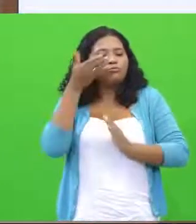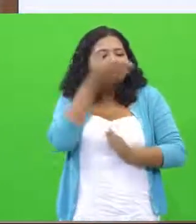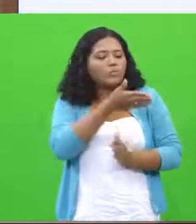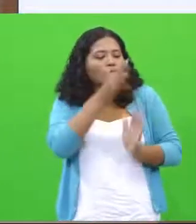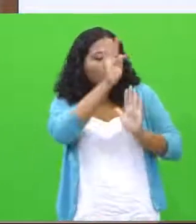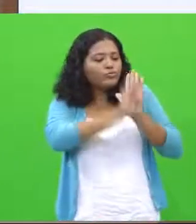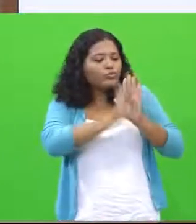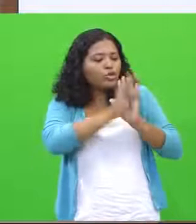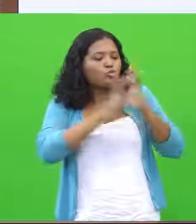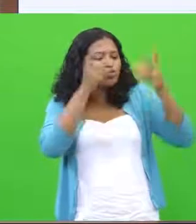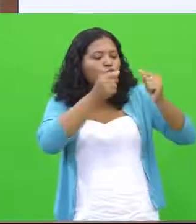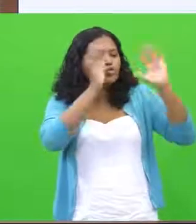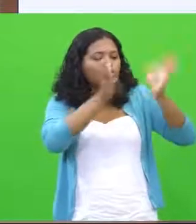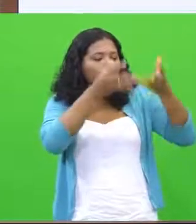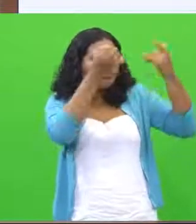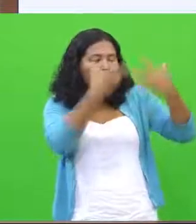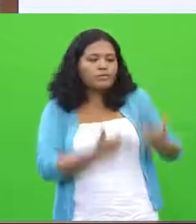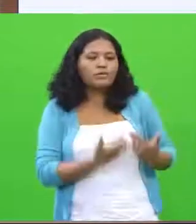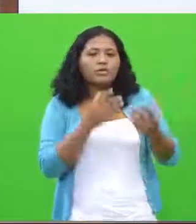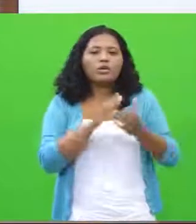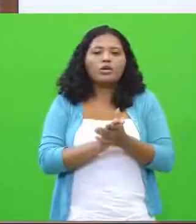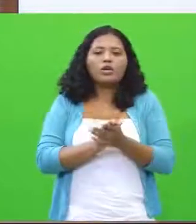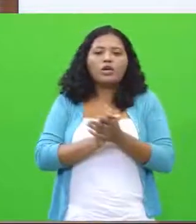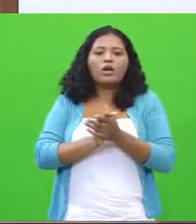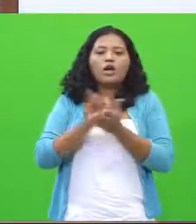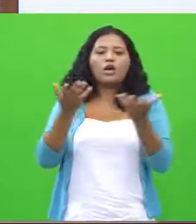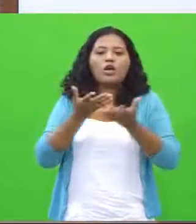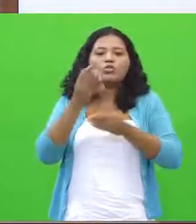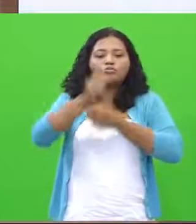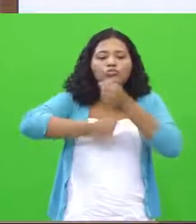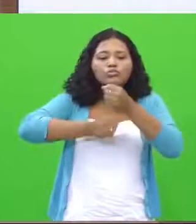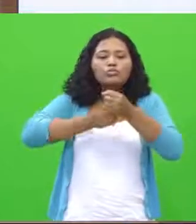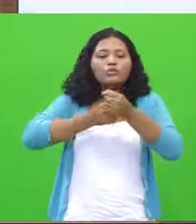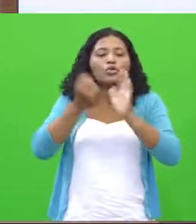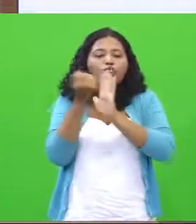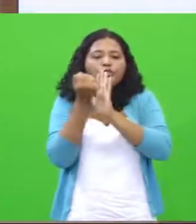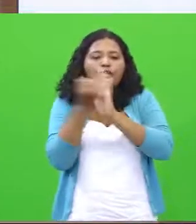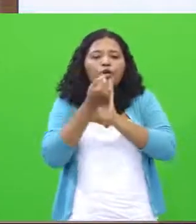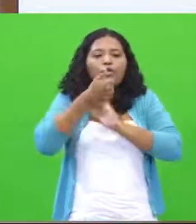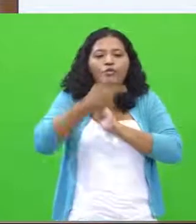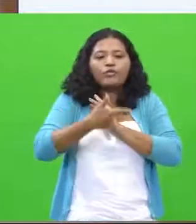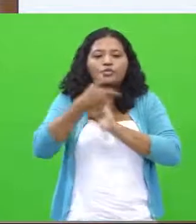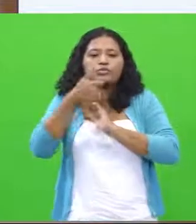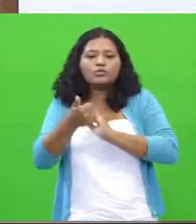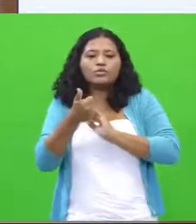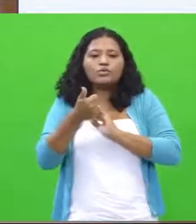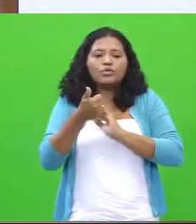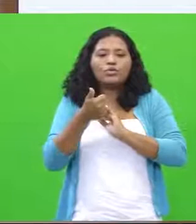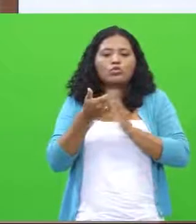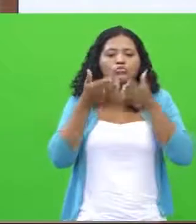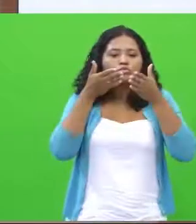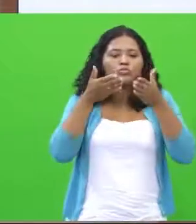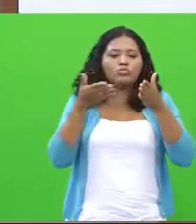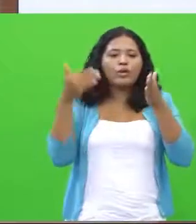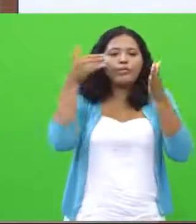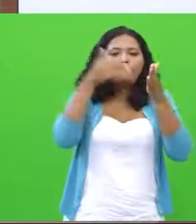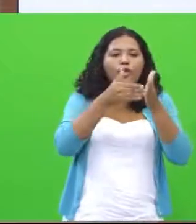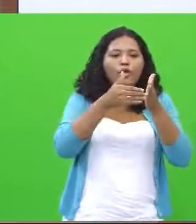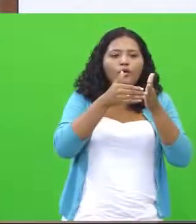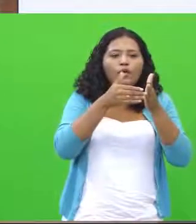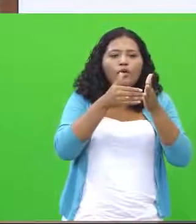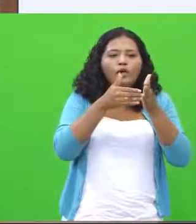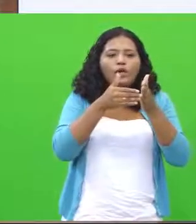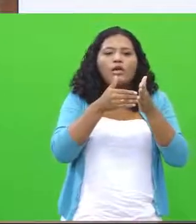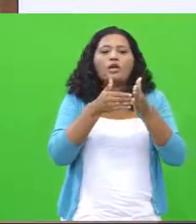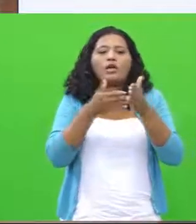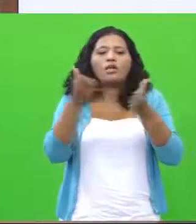é viver em rede no século XXI, os limites entre o público e o privado. Já tem como nortear um ponto